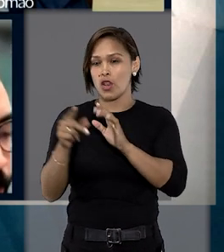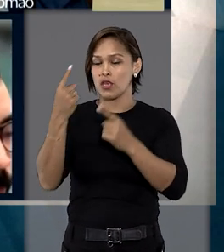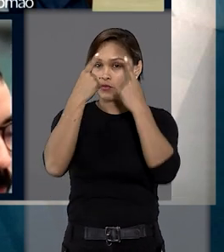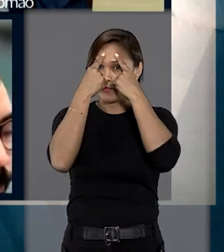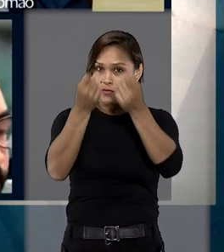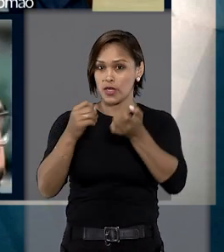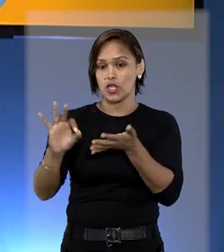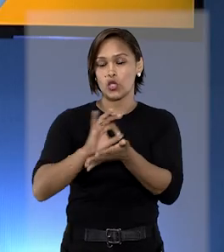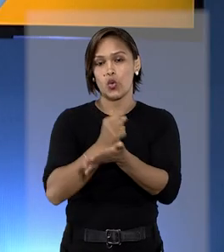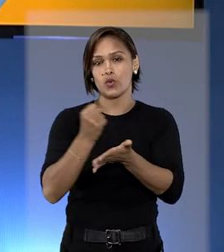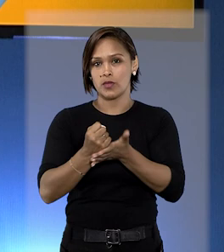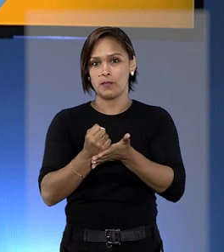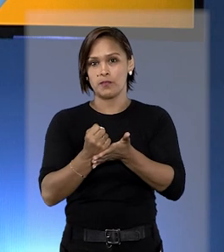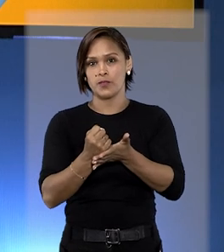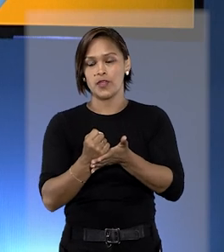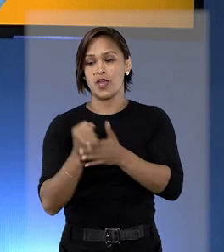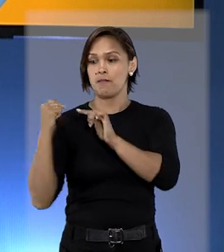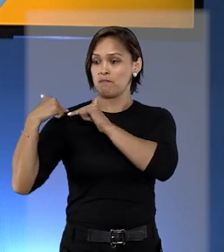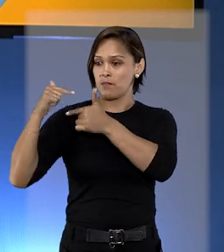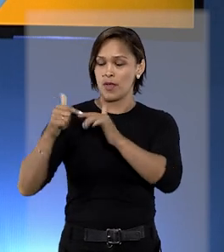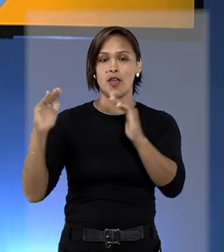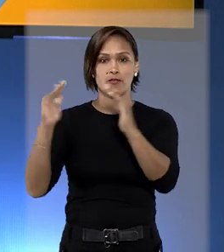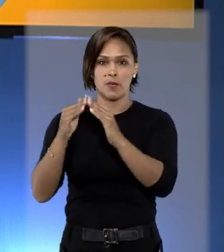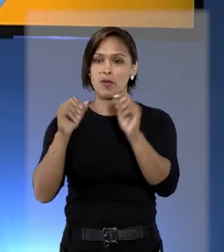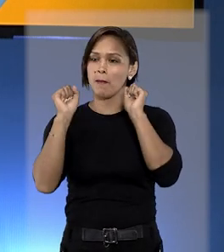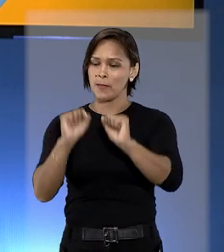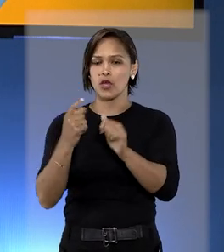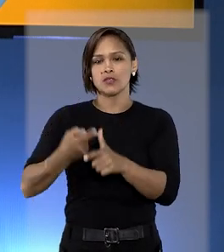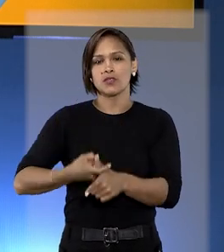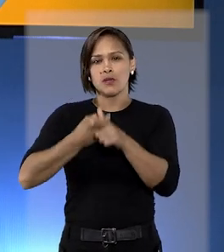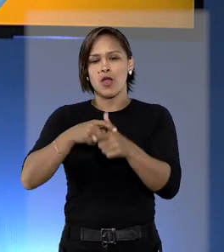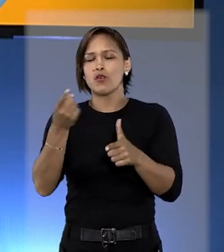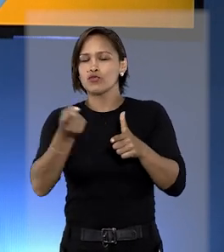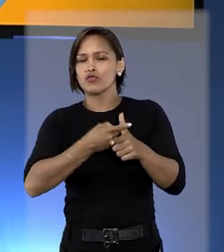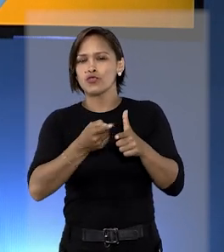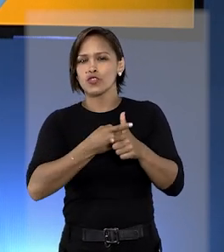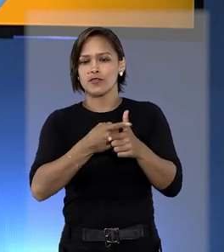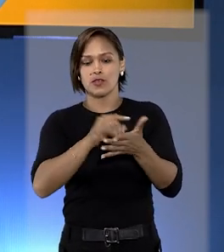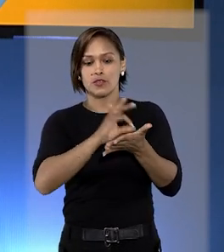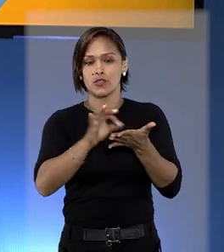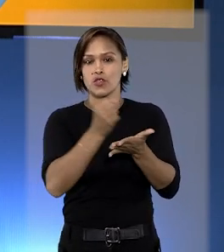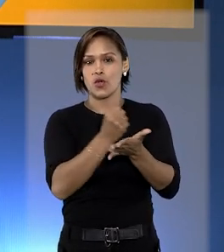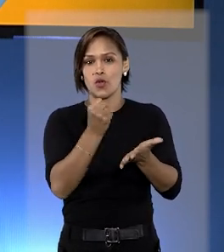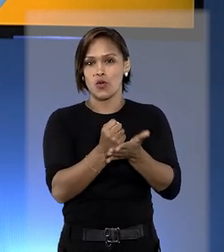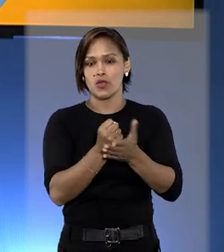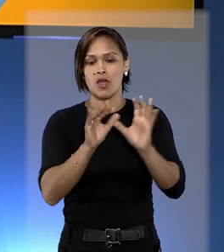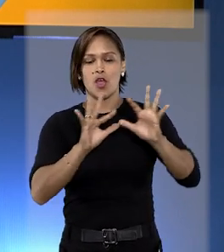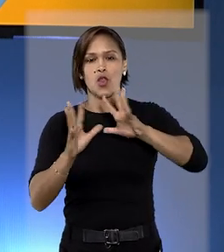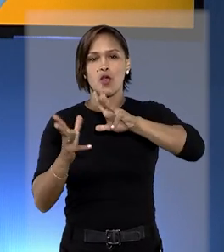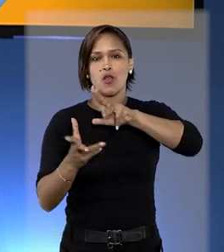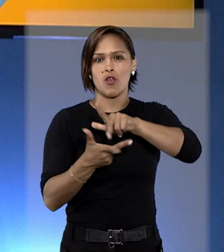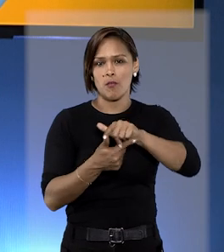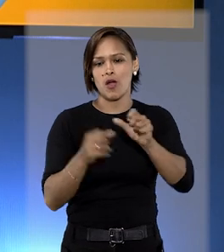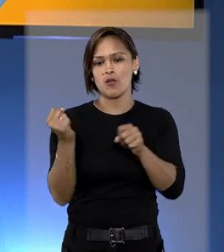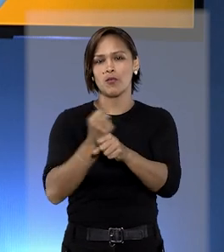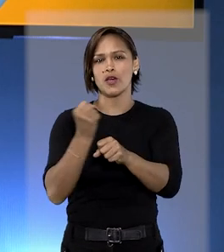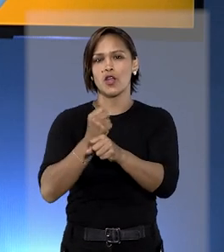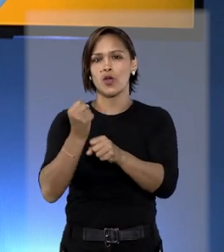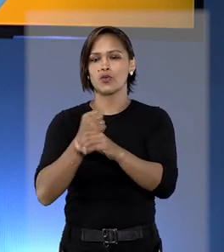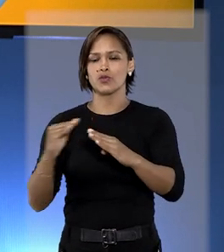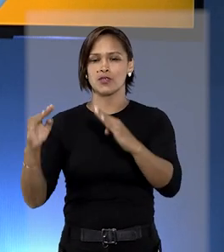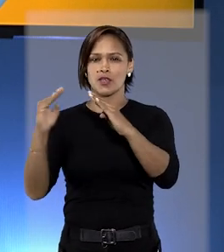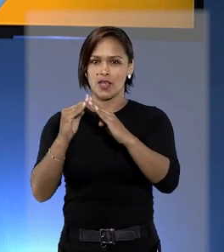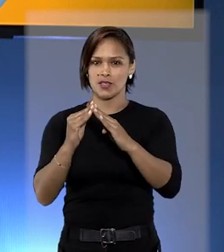consensual do contrato. Bem de família pode ser penhorado por dívida de contrato de empreitada global para a construção do